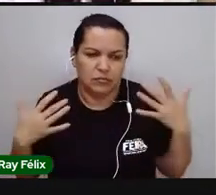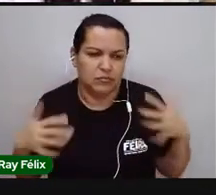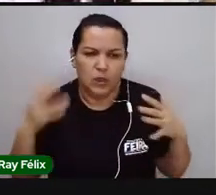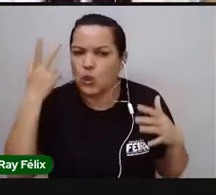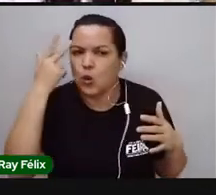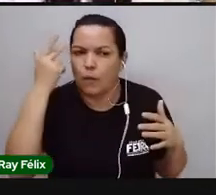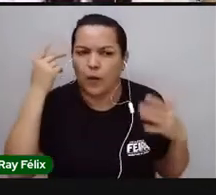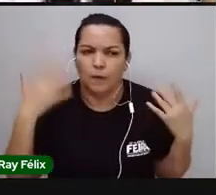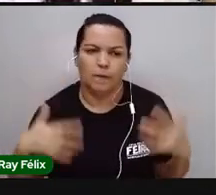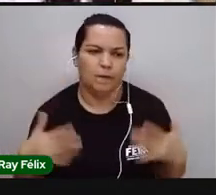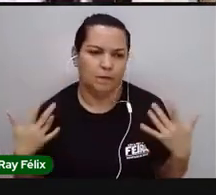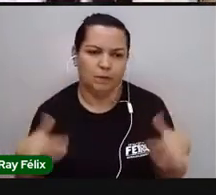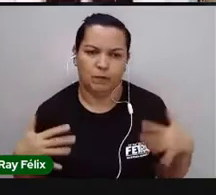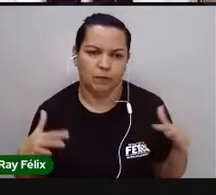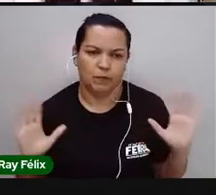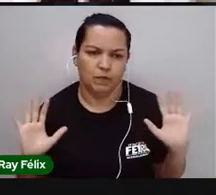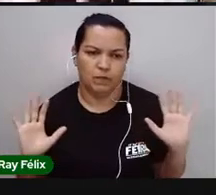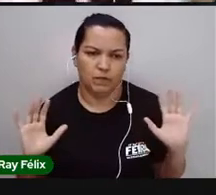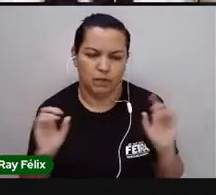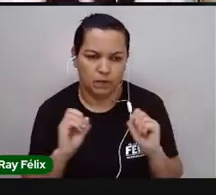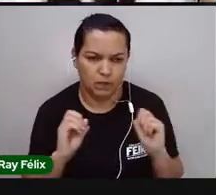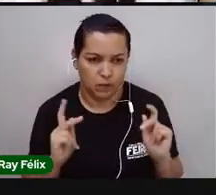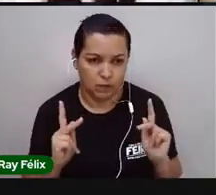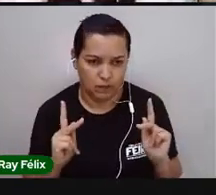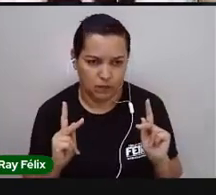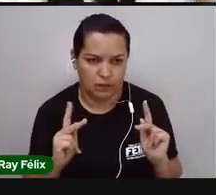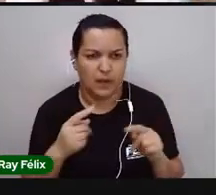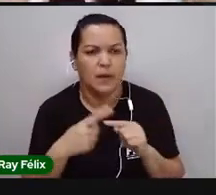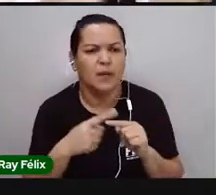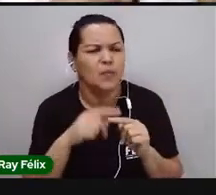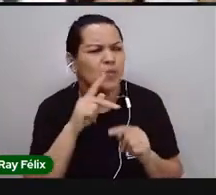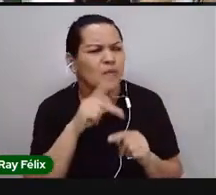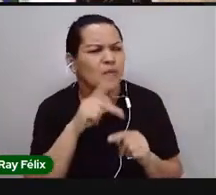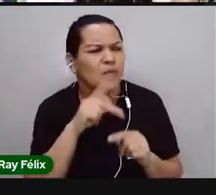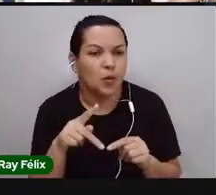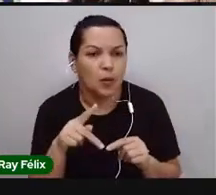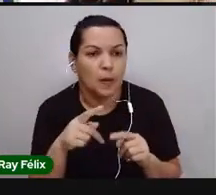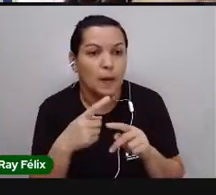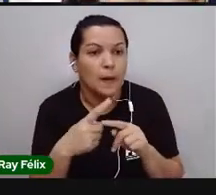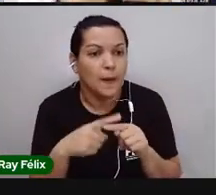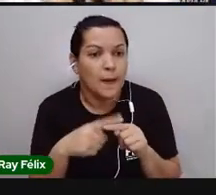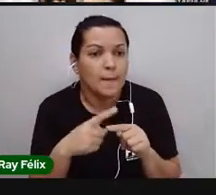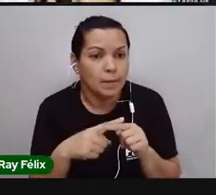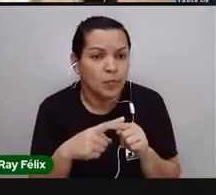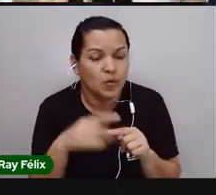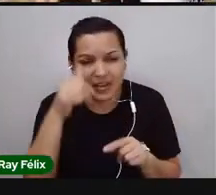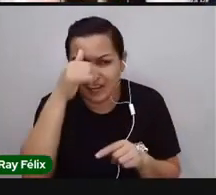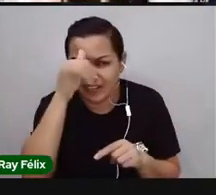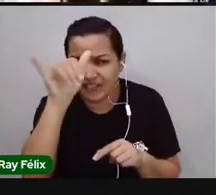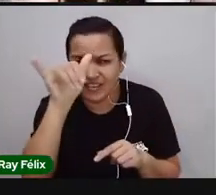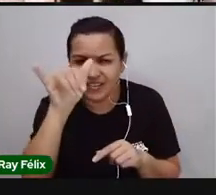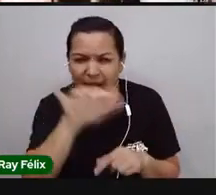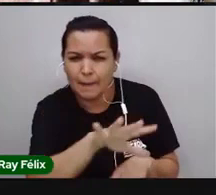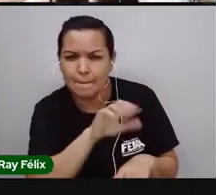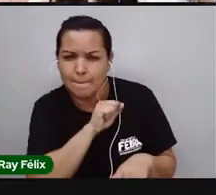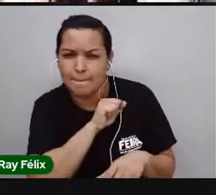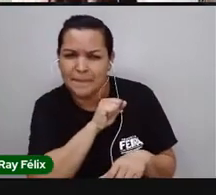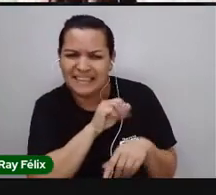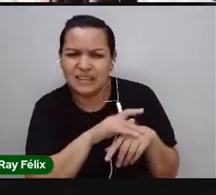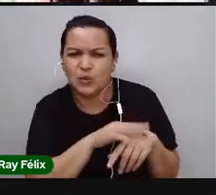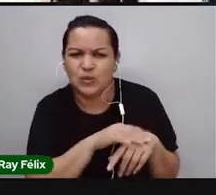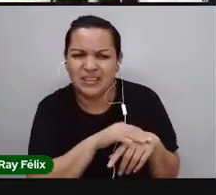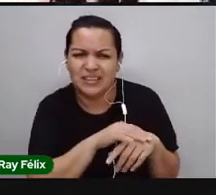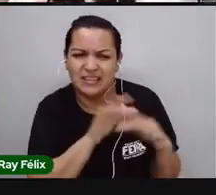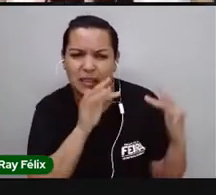naturalmente, ok? Por que a Pró? Porque a gente tem que evitar os contatos. Porque esse